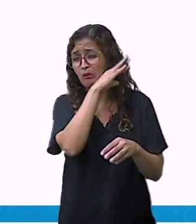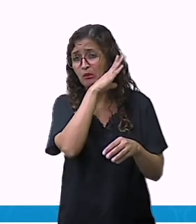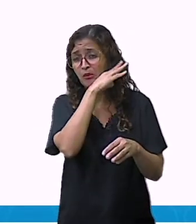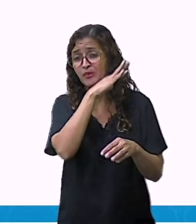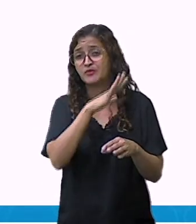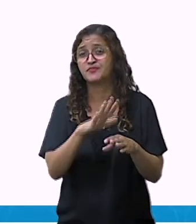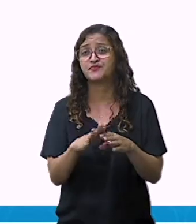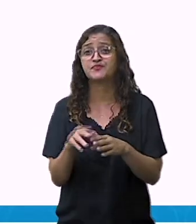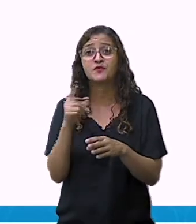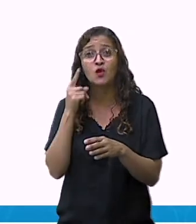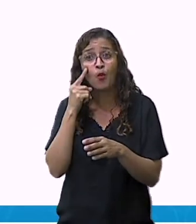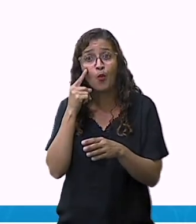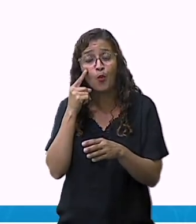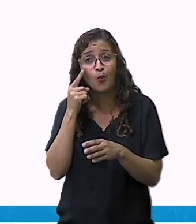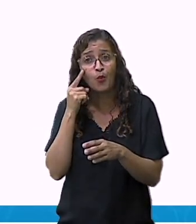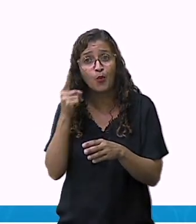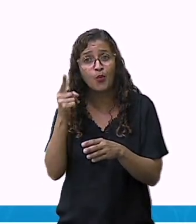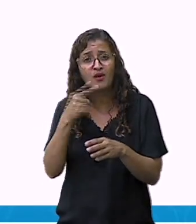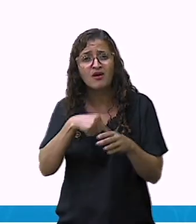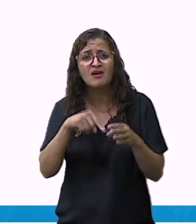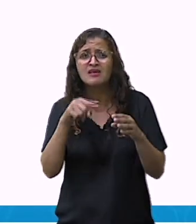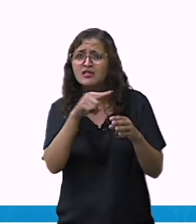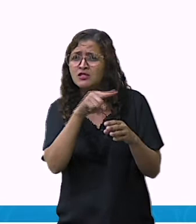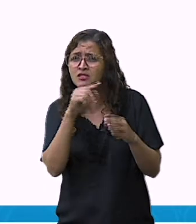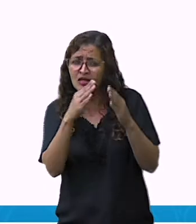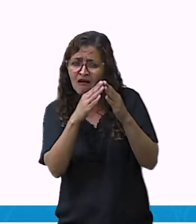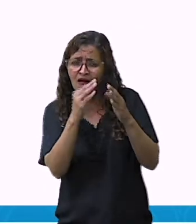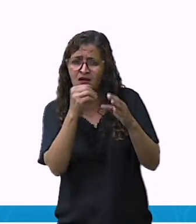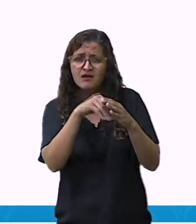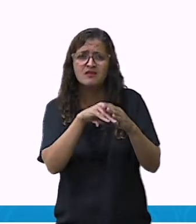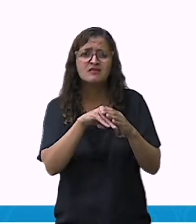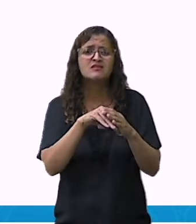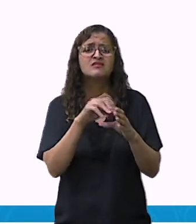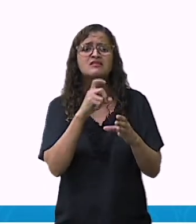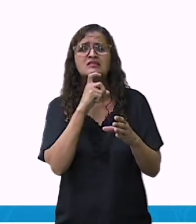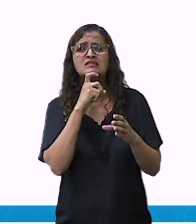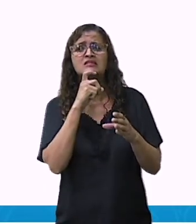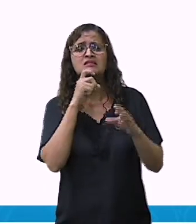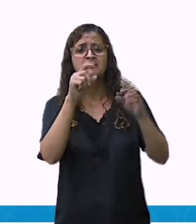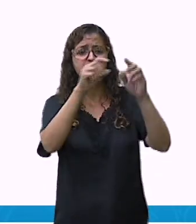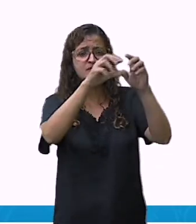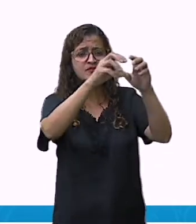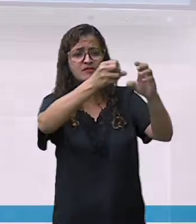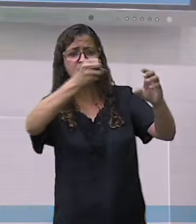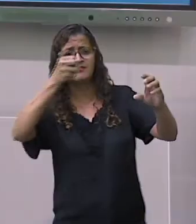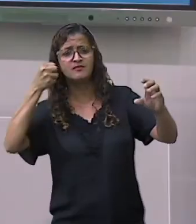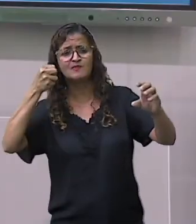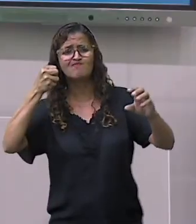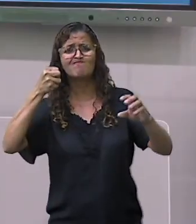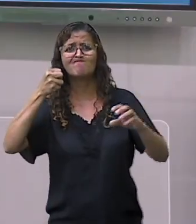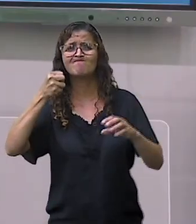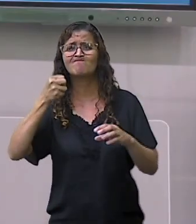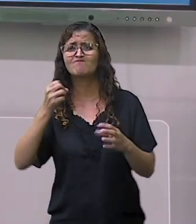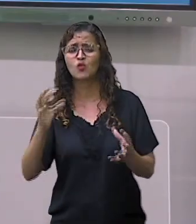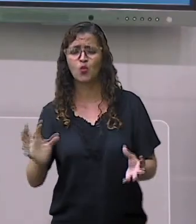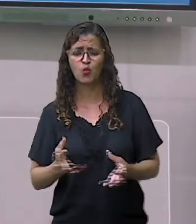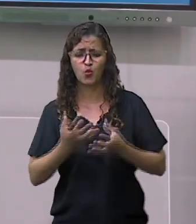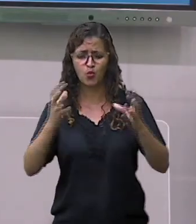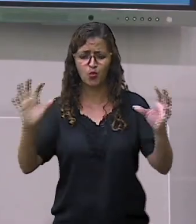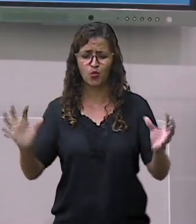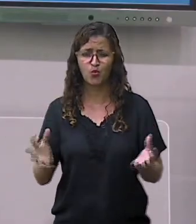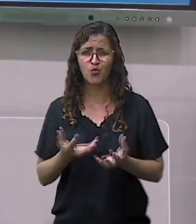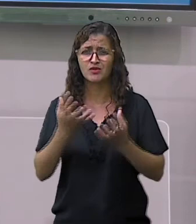olhada aí na sua casa, na geladeira. Costuma ter alguns legumes que já estão aí,